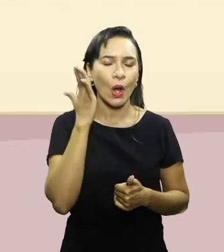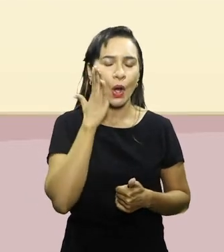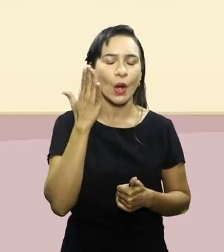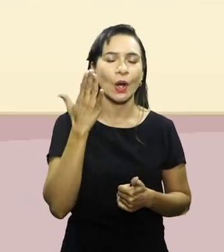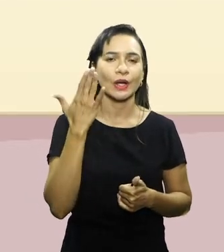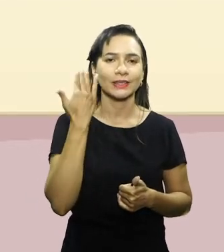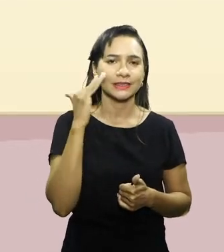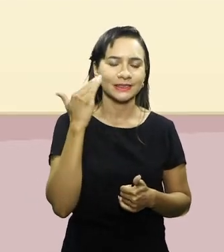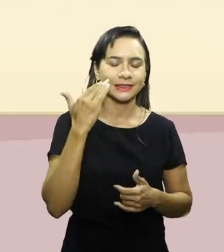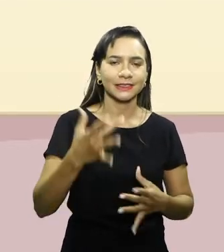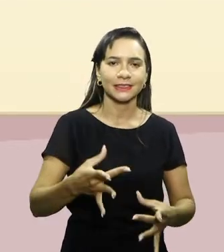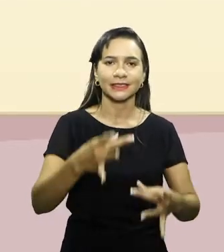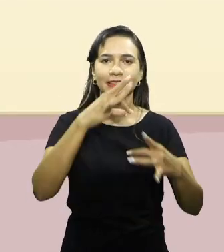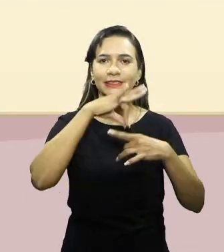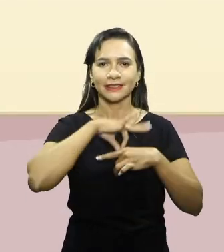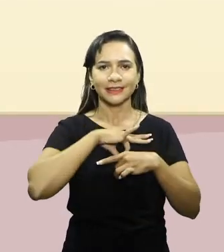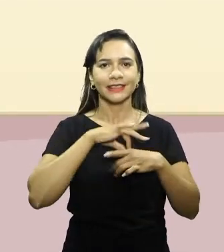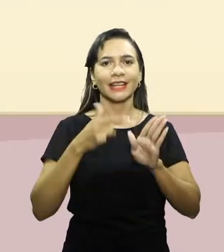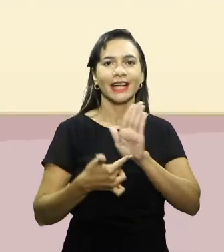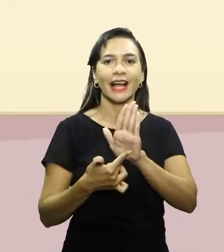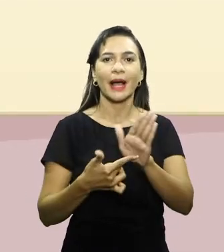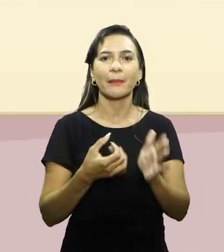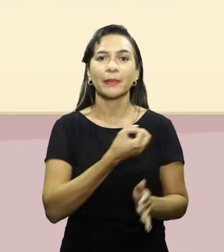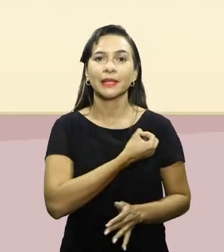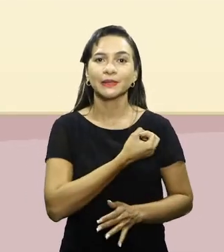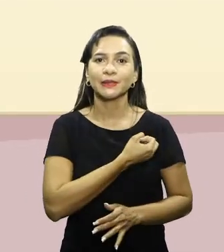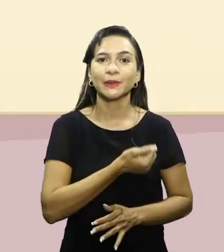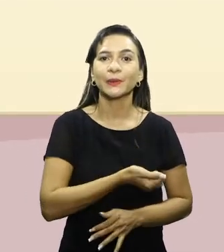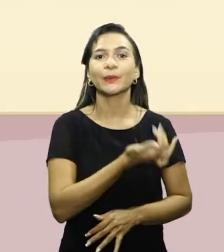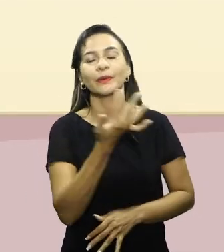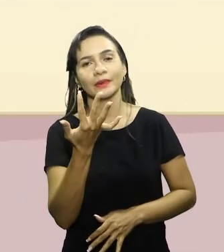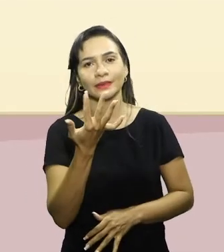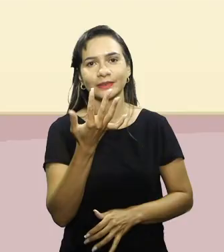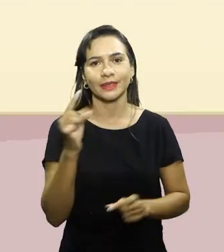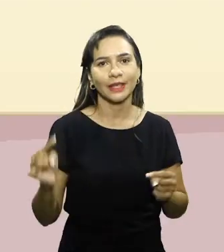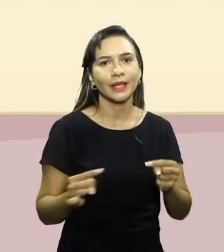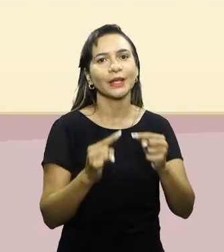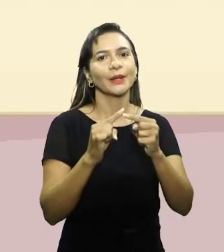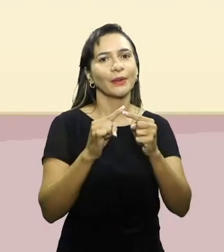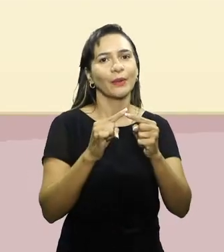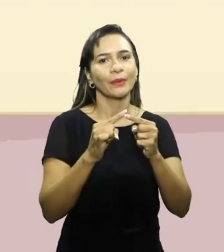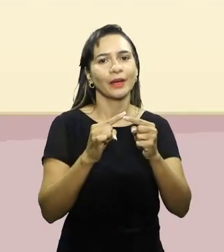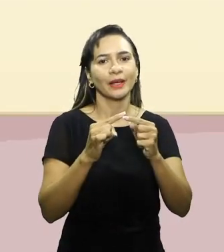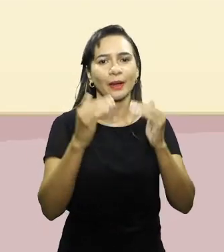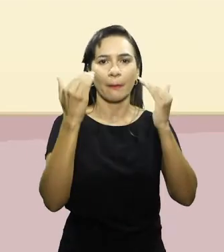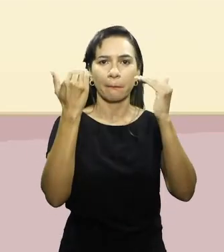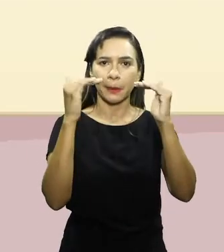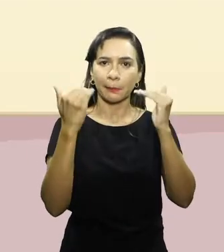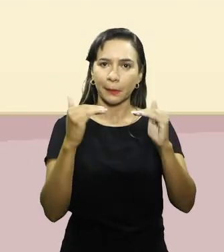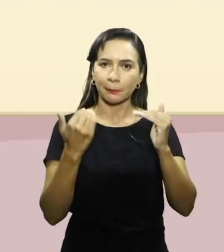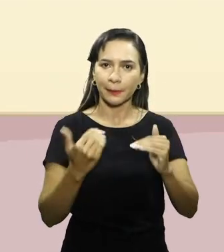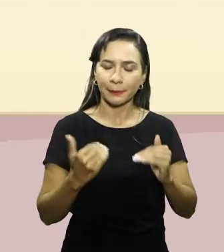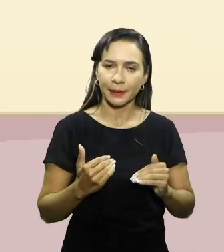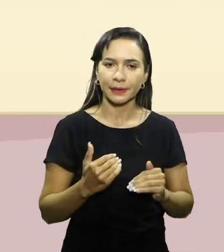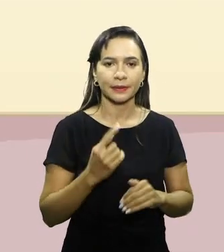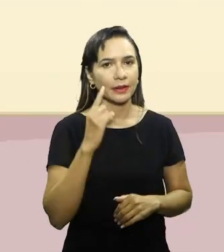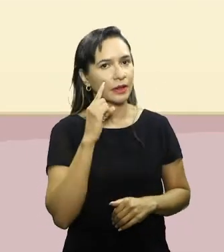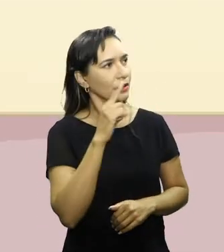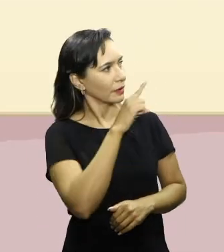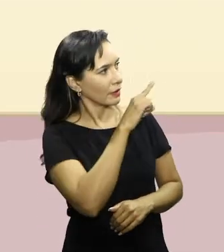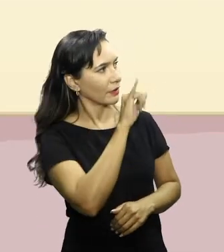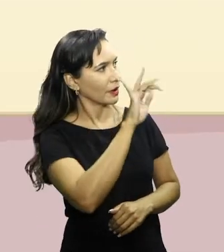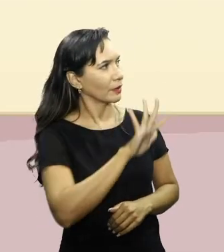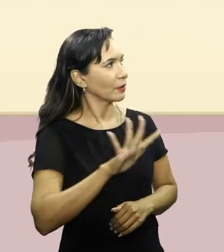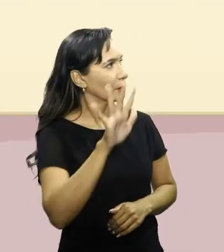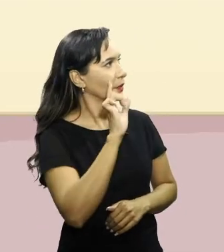todo esse esforço e ele apresenta um número de acordo com a escala. Essa escala, pessoal, como está sendo mostrada